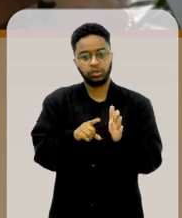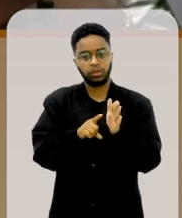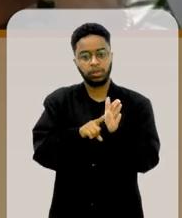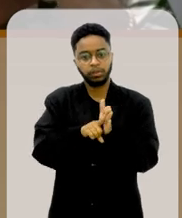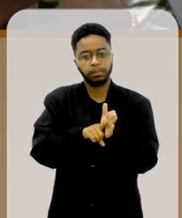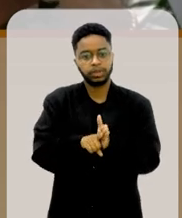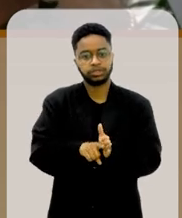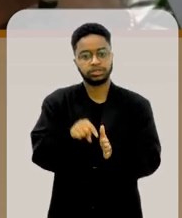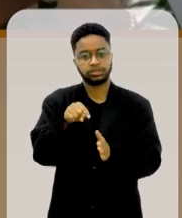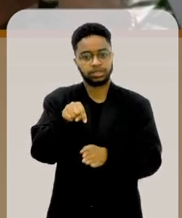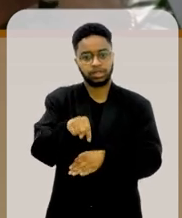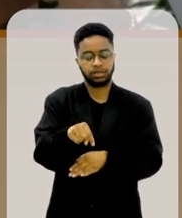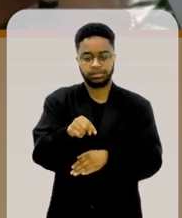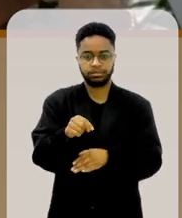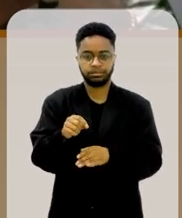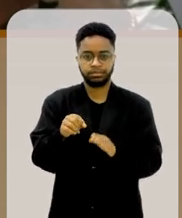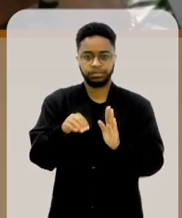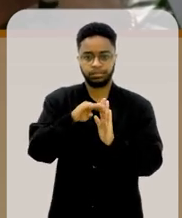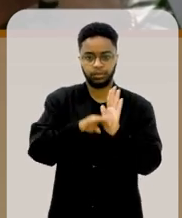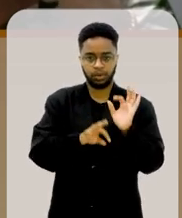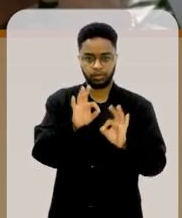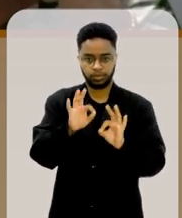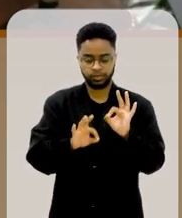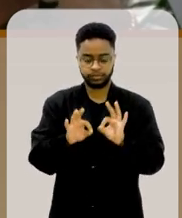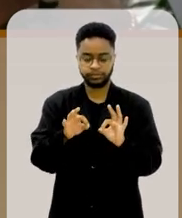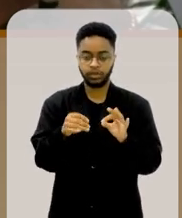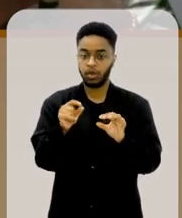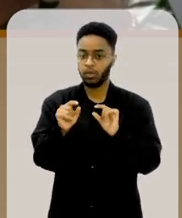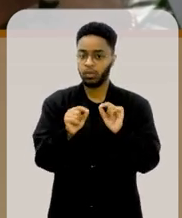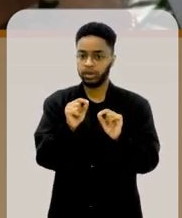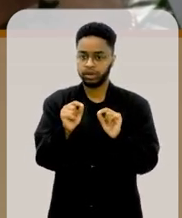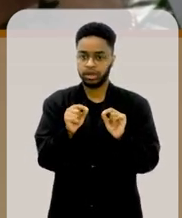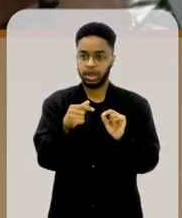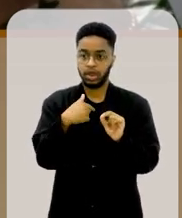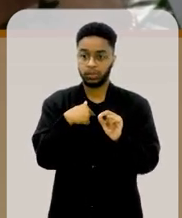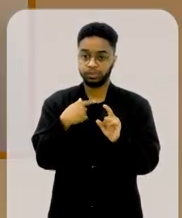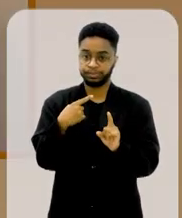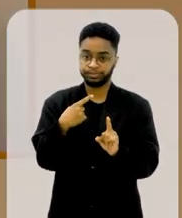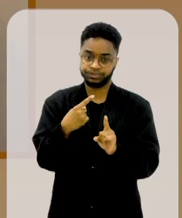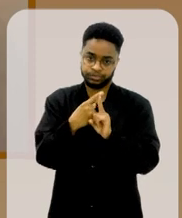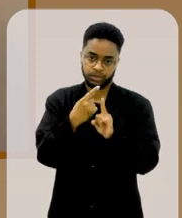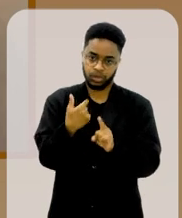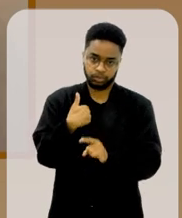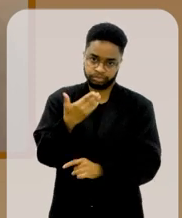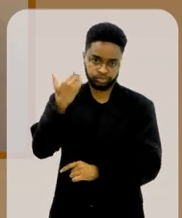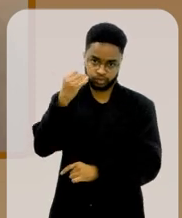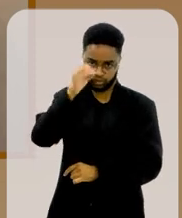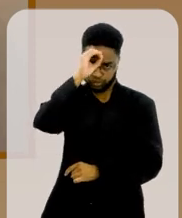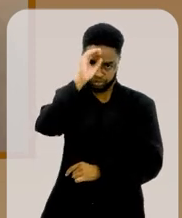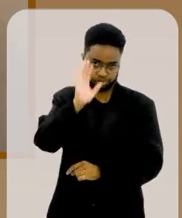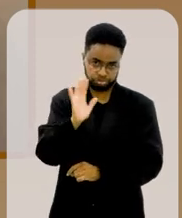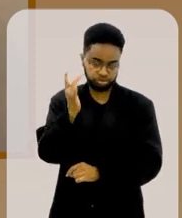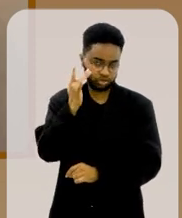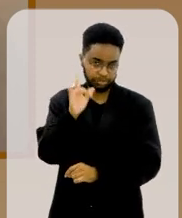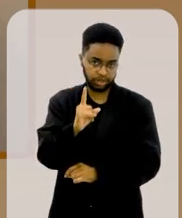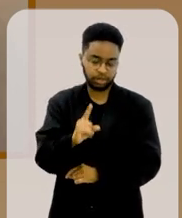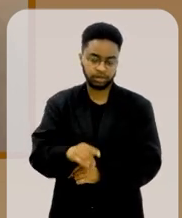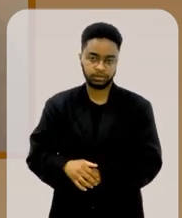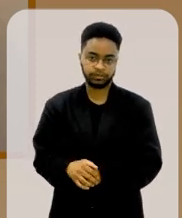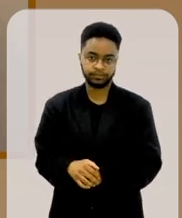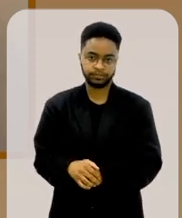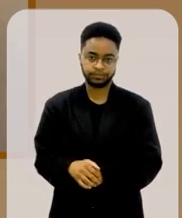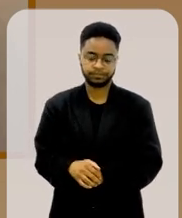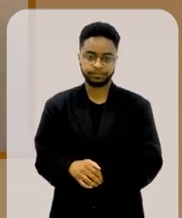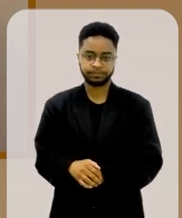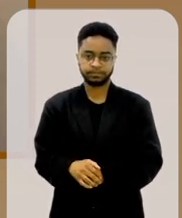programa, Maria da Penha, é que eu descobri que eu não sabia que